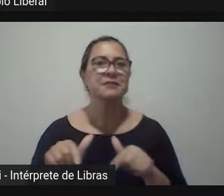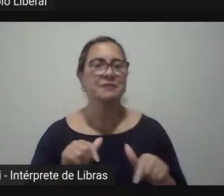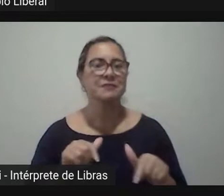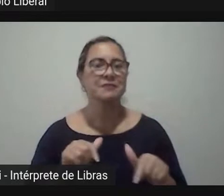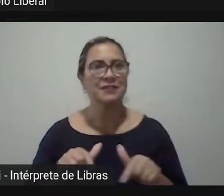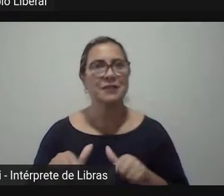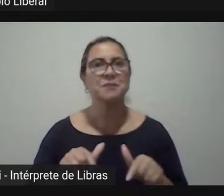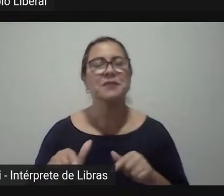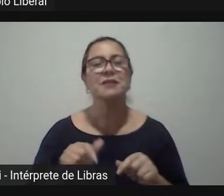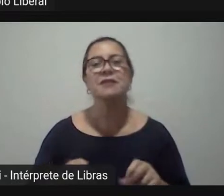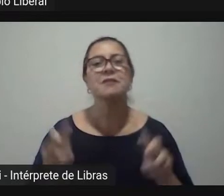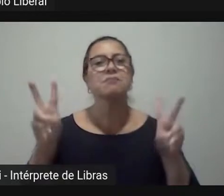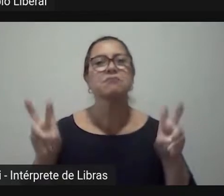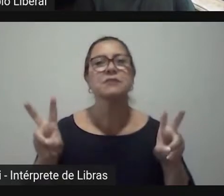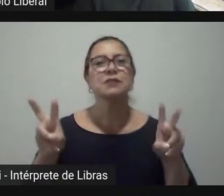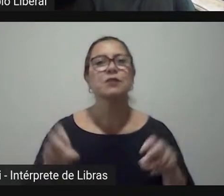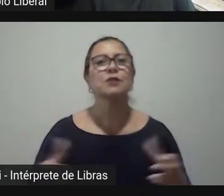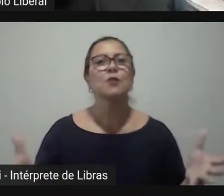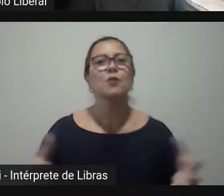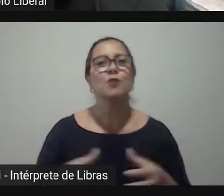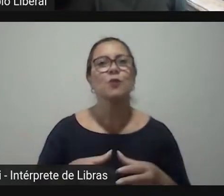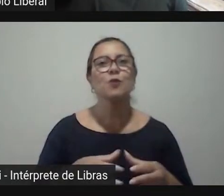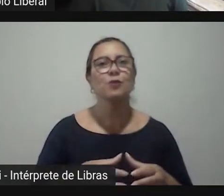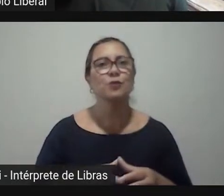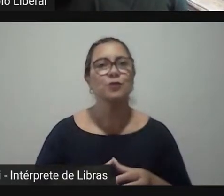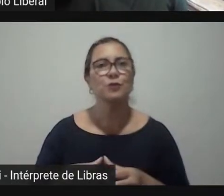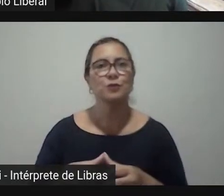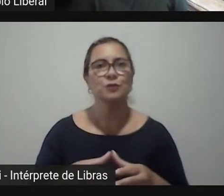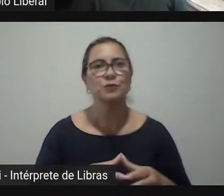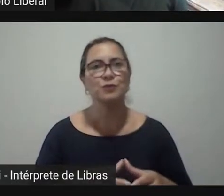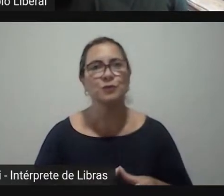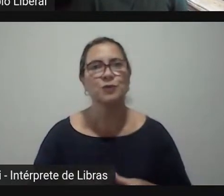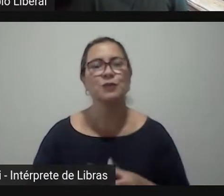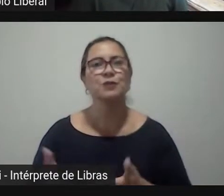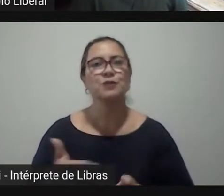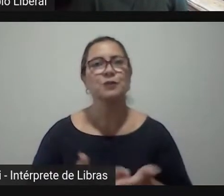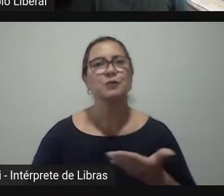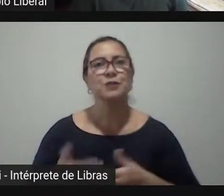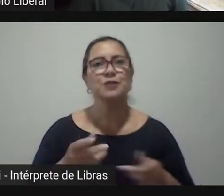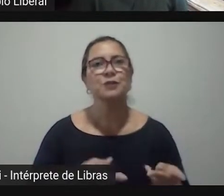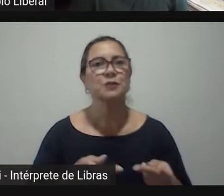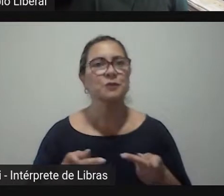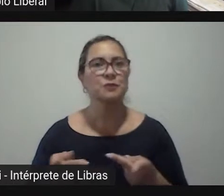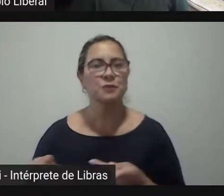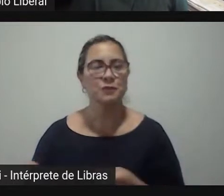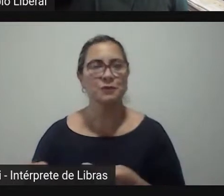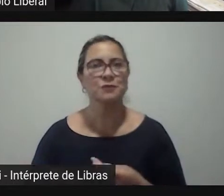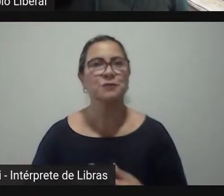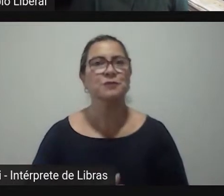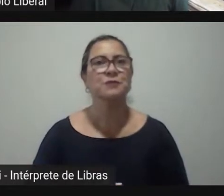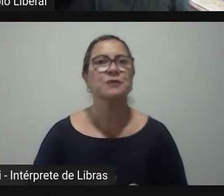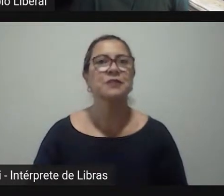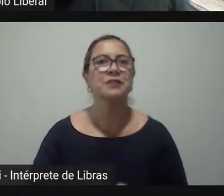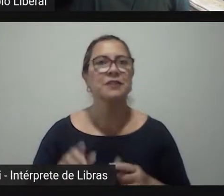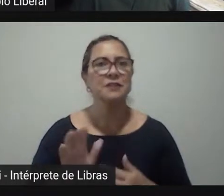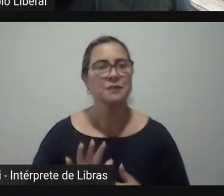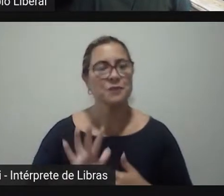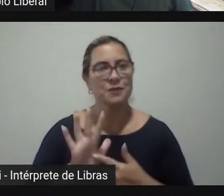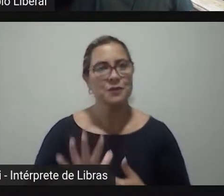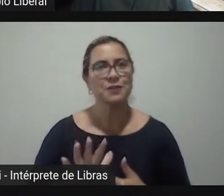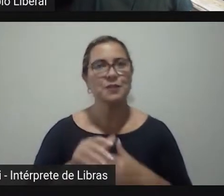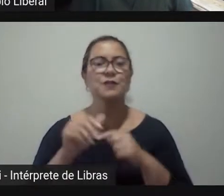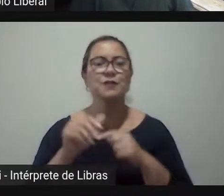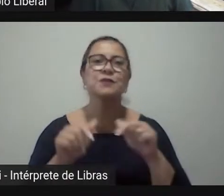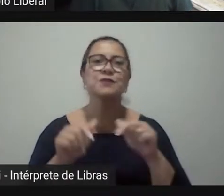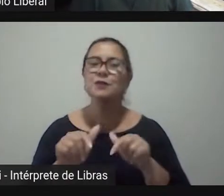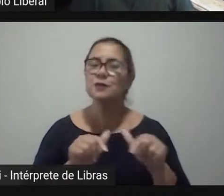mesa essa composta por nossos queridos convidados que vão apresentar seus trabalhos de pesquisa, seus